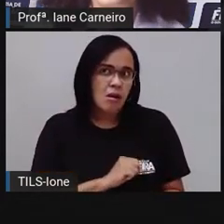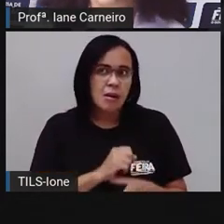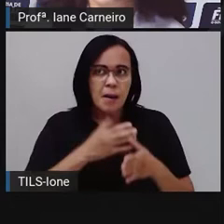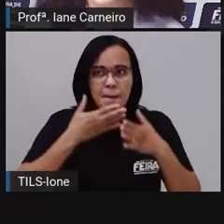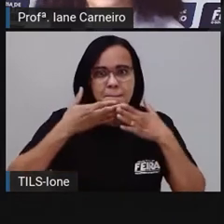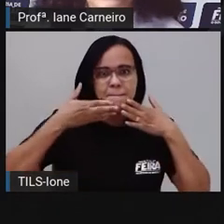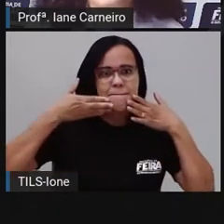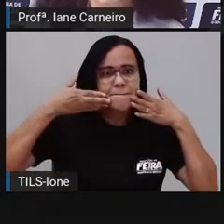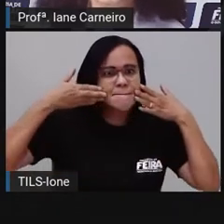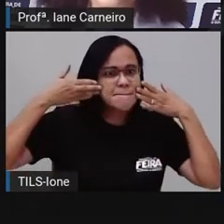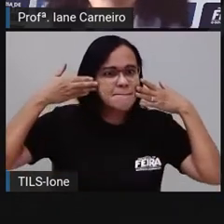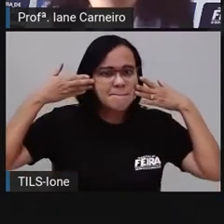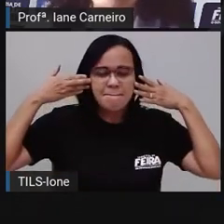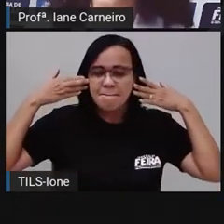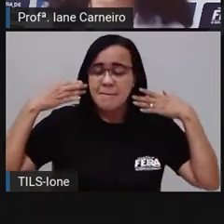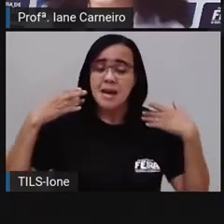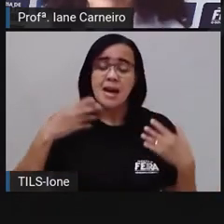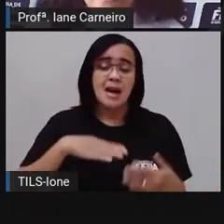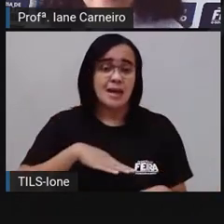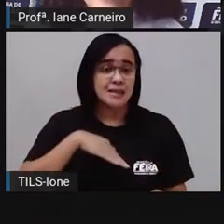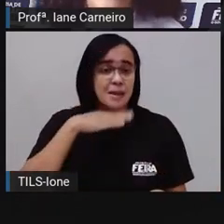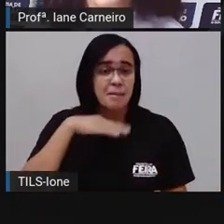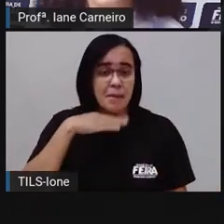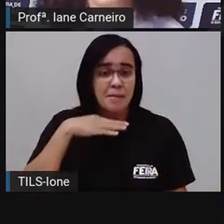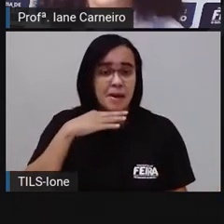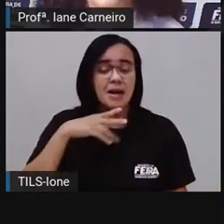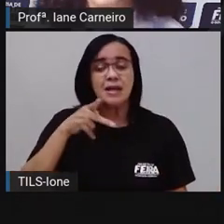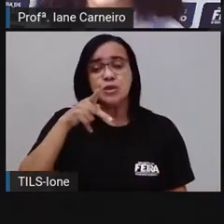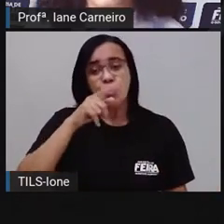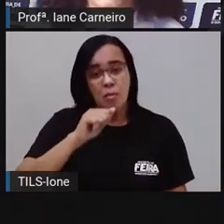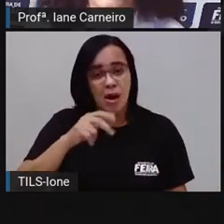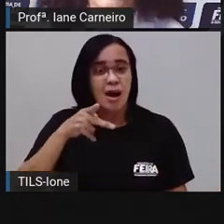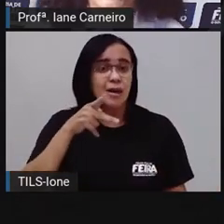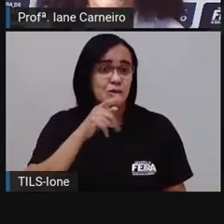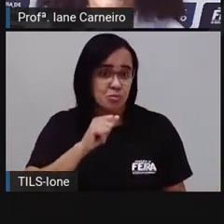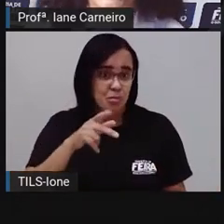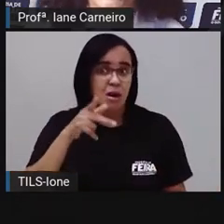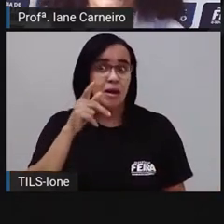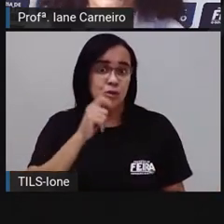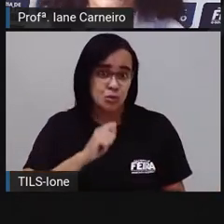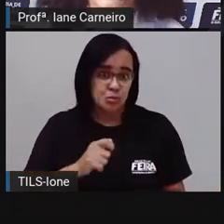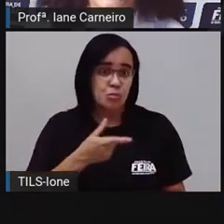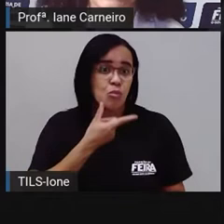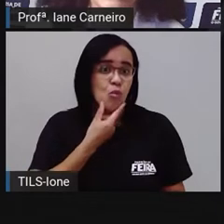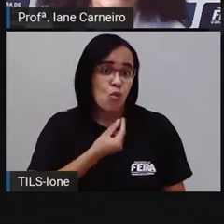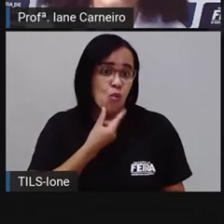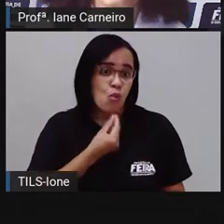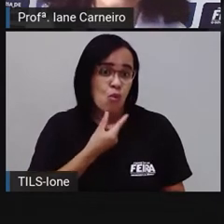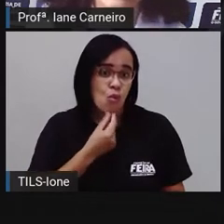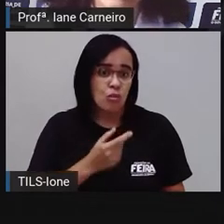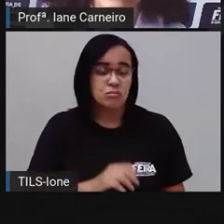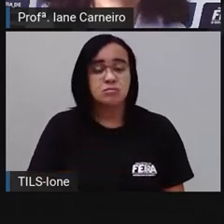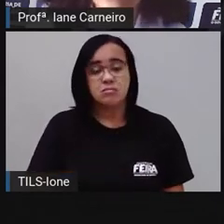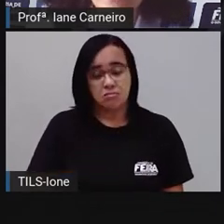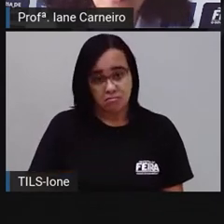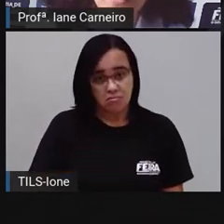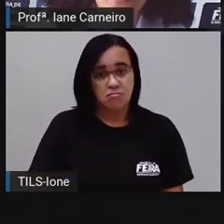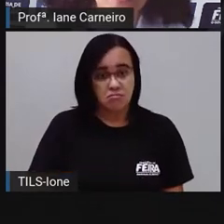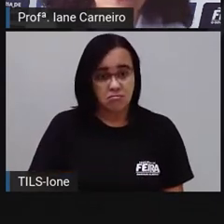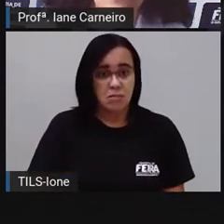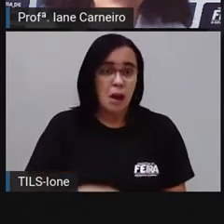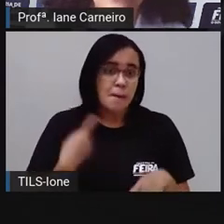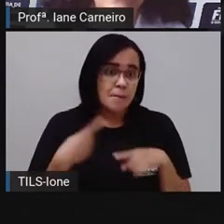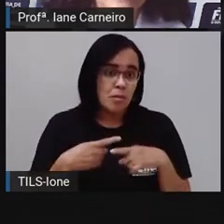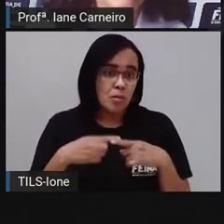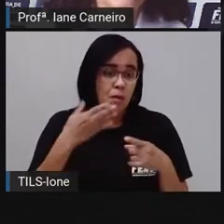pele da mãe do pai do Pai do Ângelo. Que era negra como